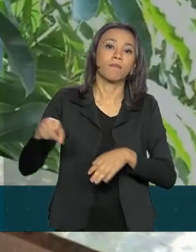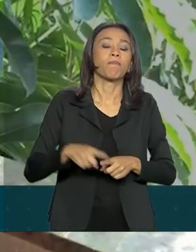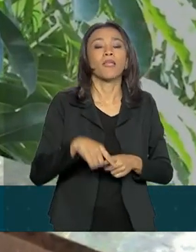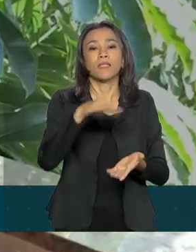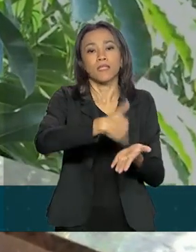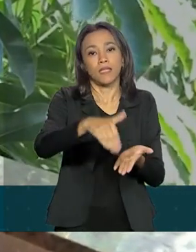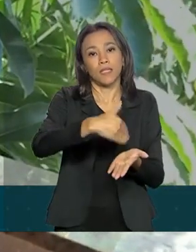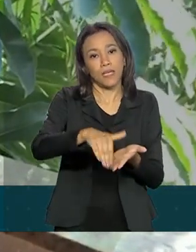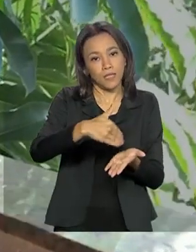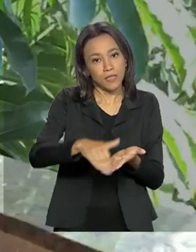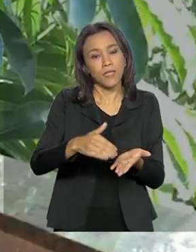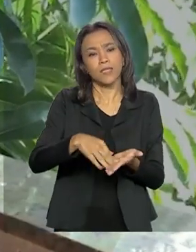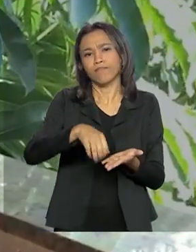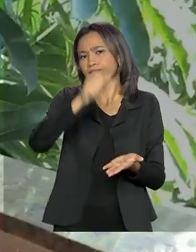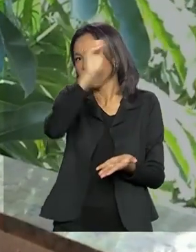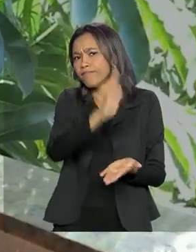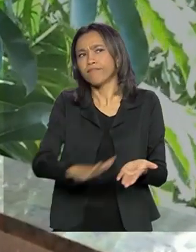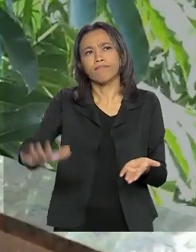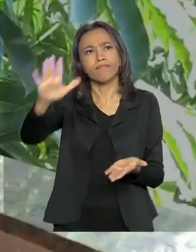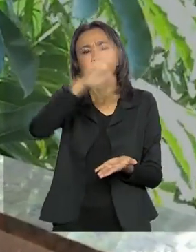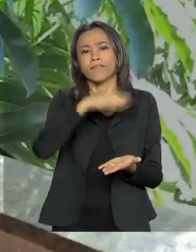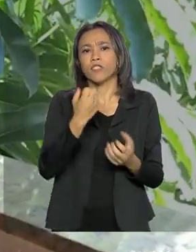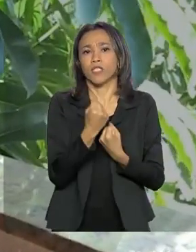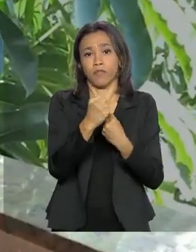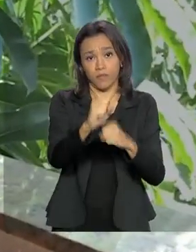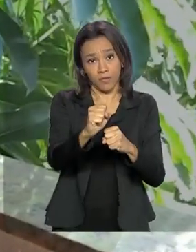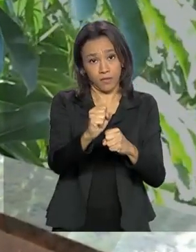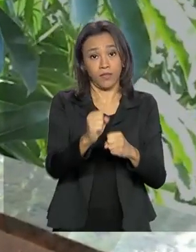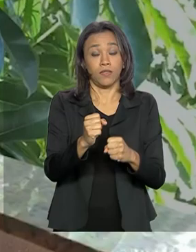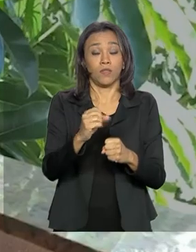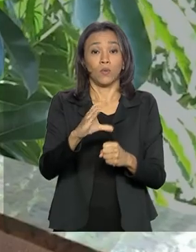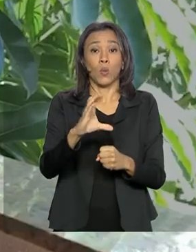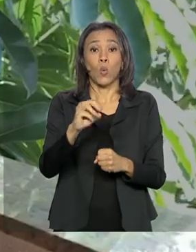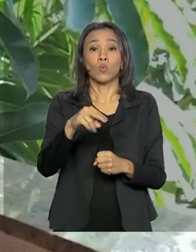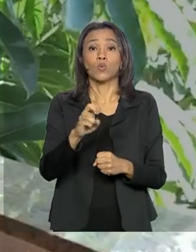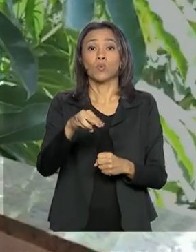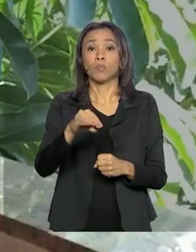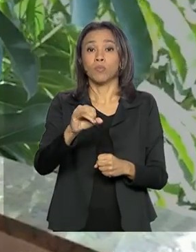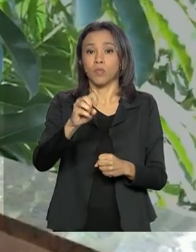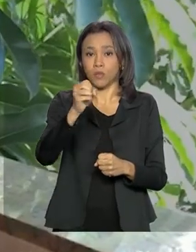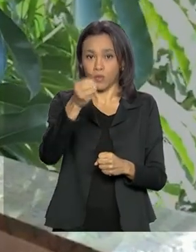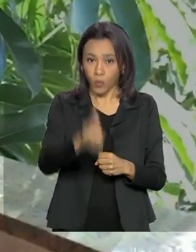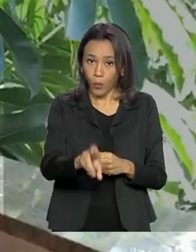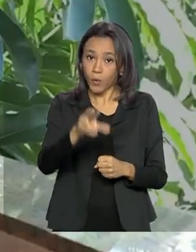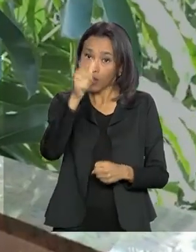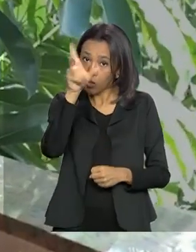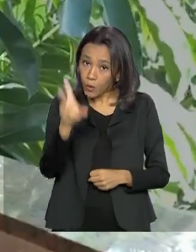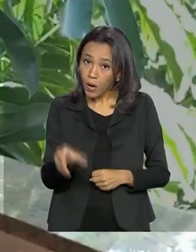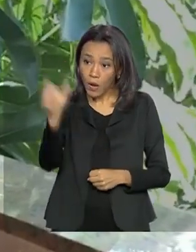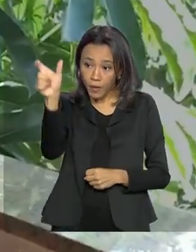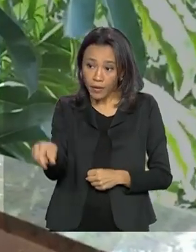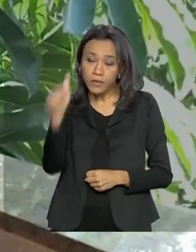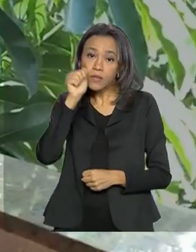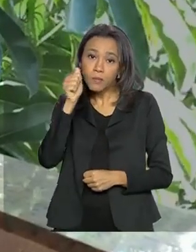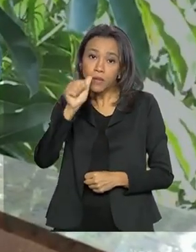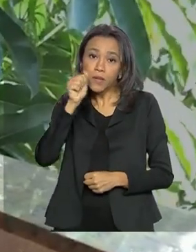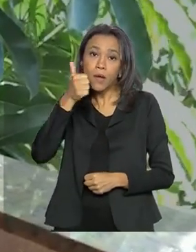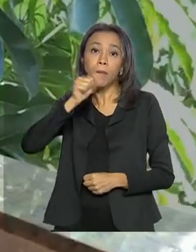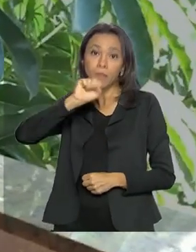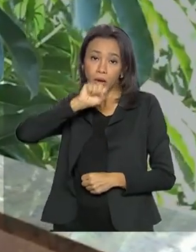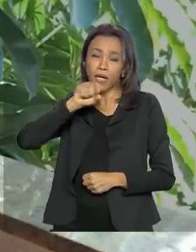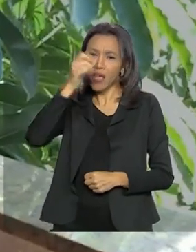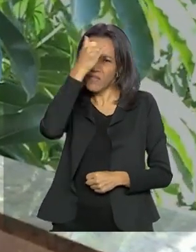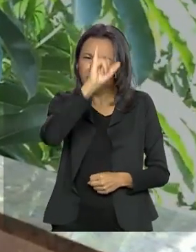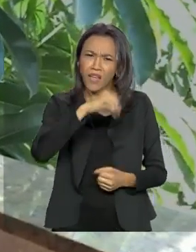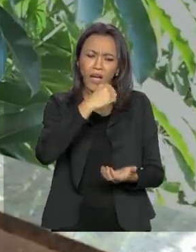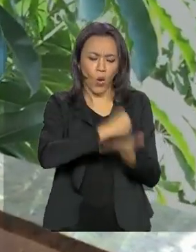Consumidor, Senacom, recomenda aos pais que no atual momento, assim como Fernanda, evitem cancelar os contratos